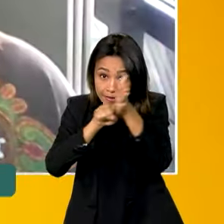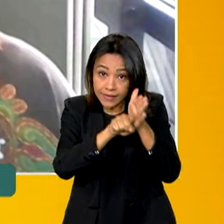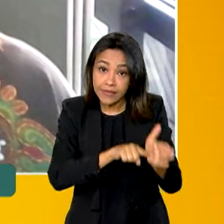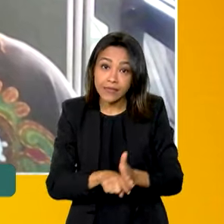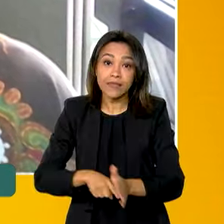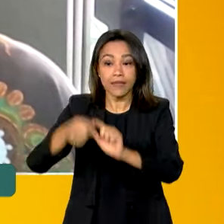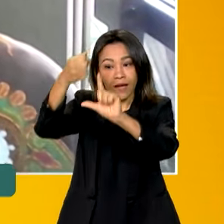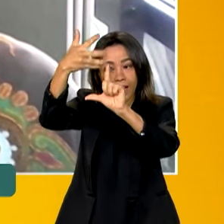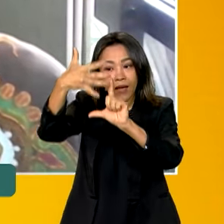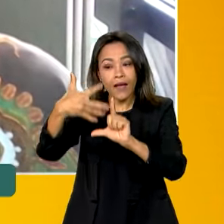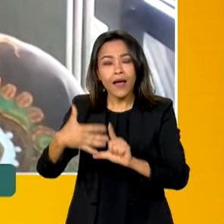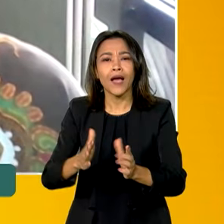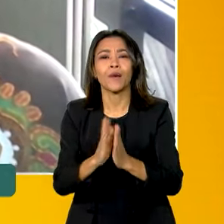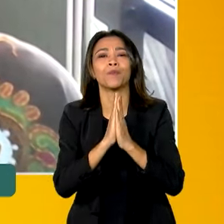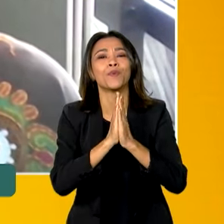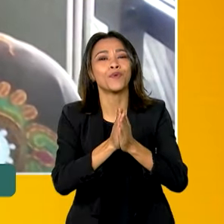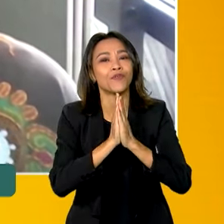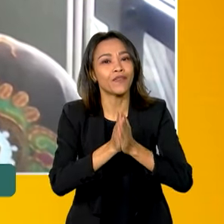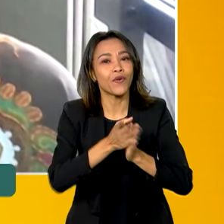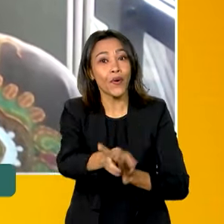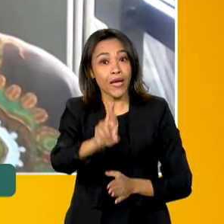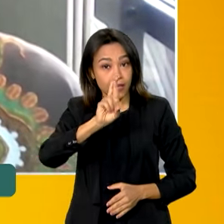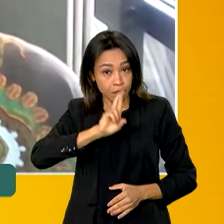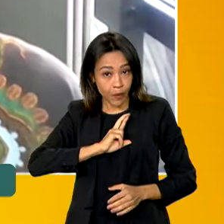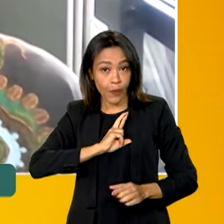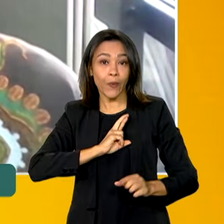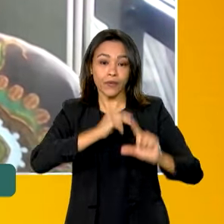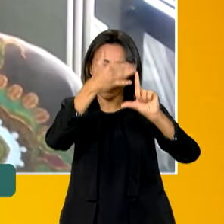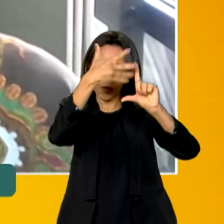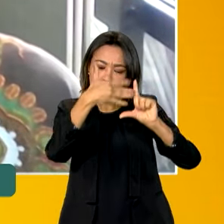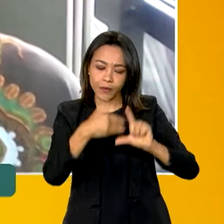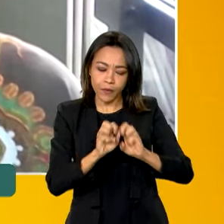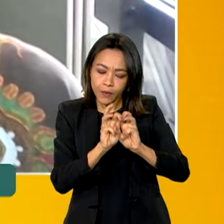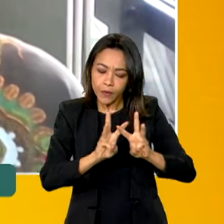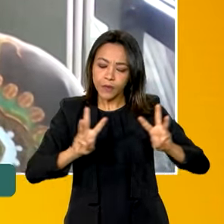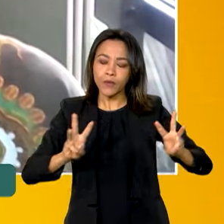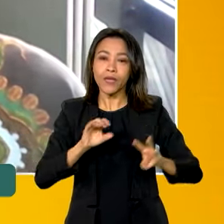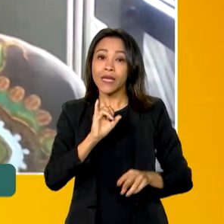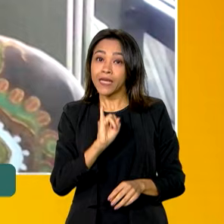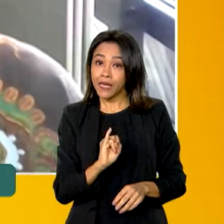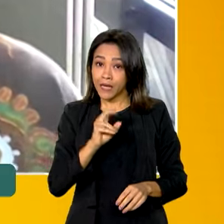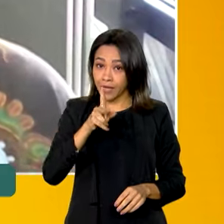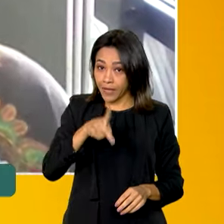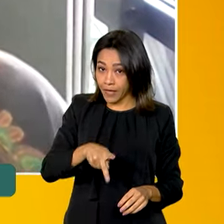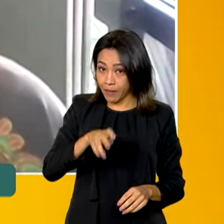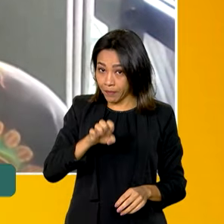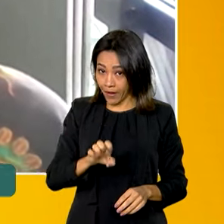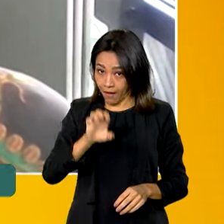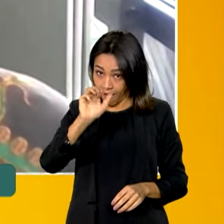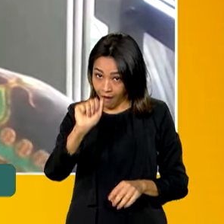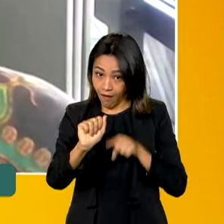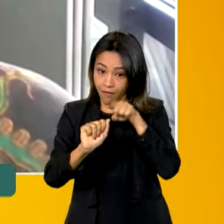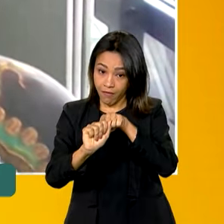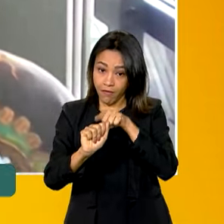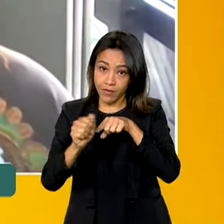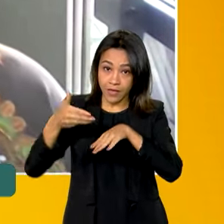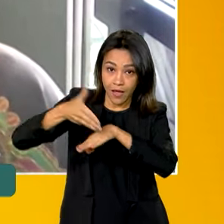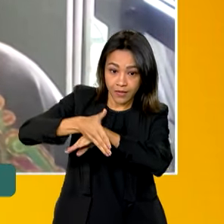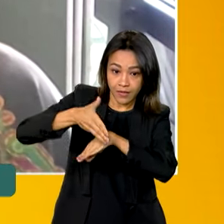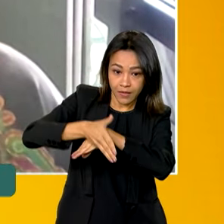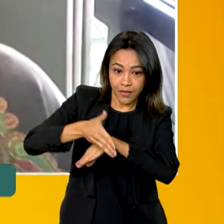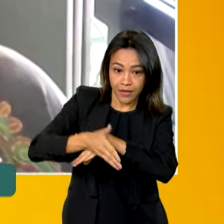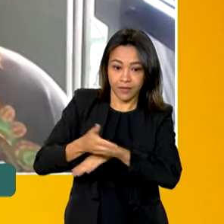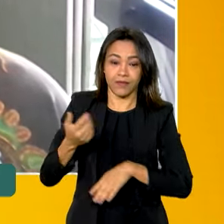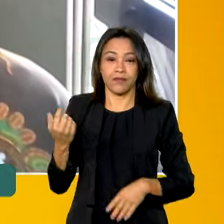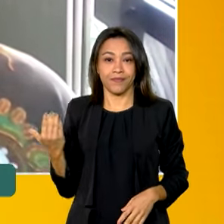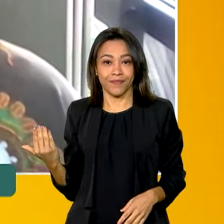por favor, respondam no site do IPEA, tem lá o www.ipea.gov.br barra